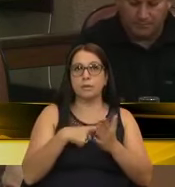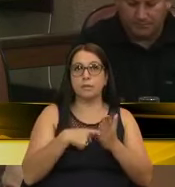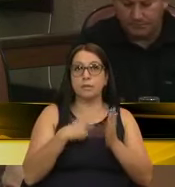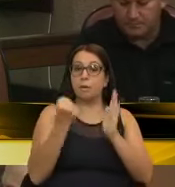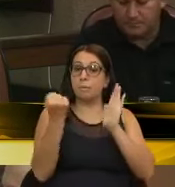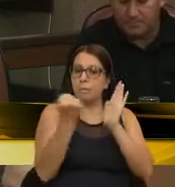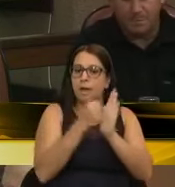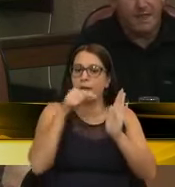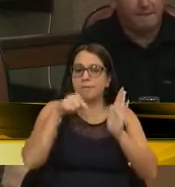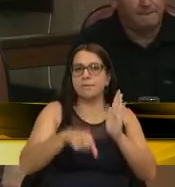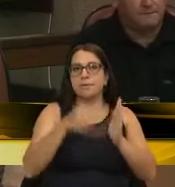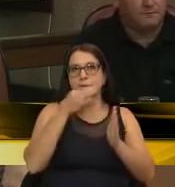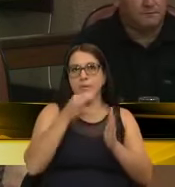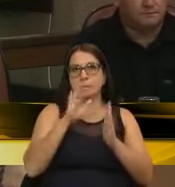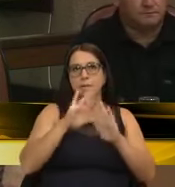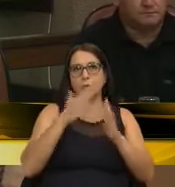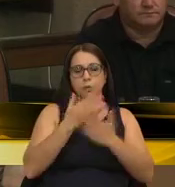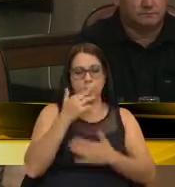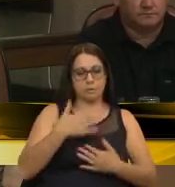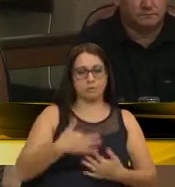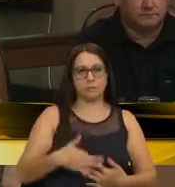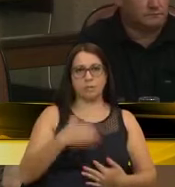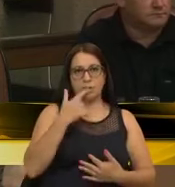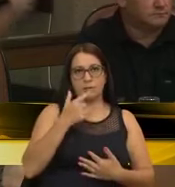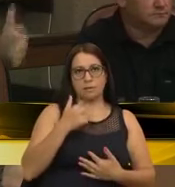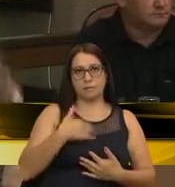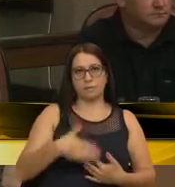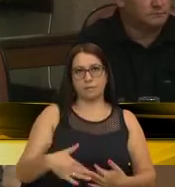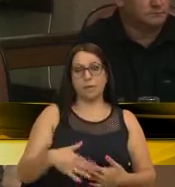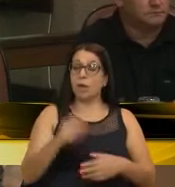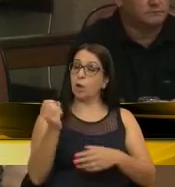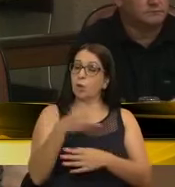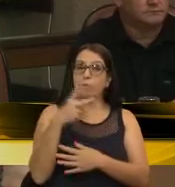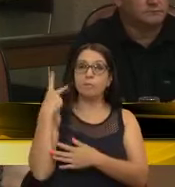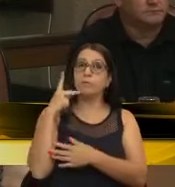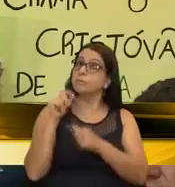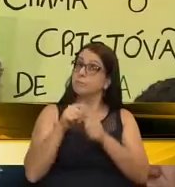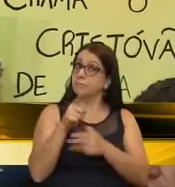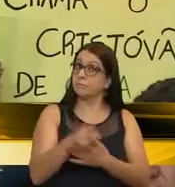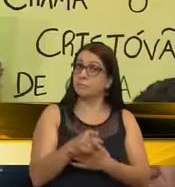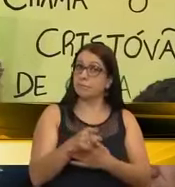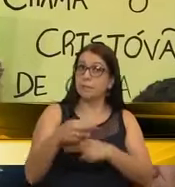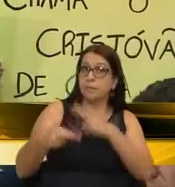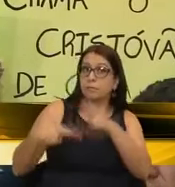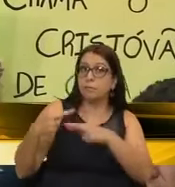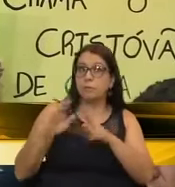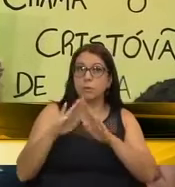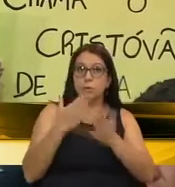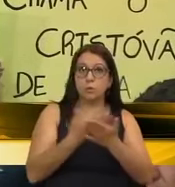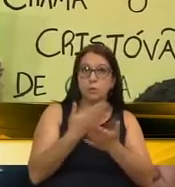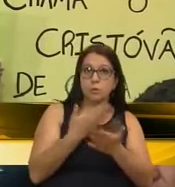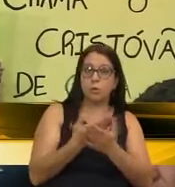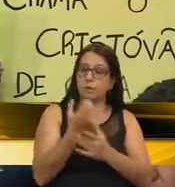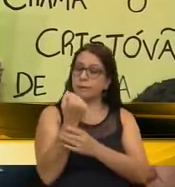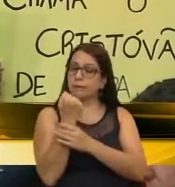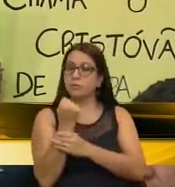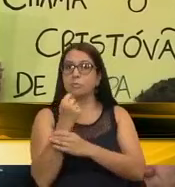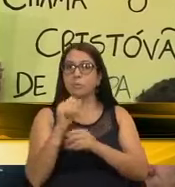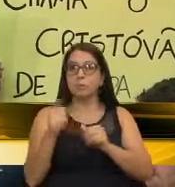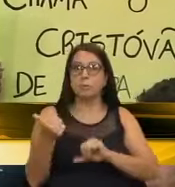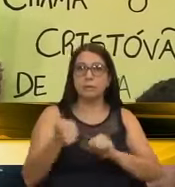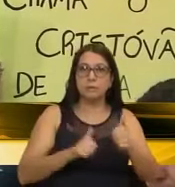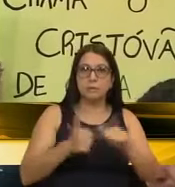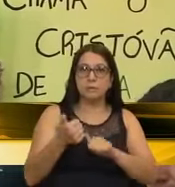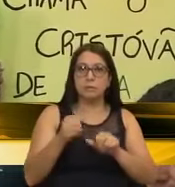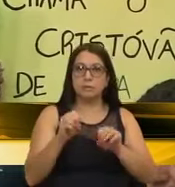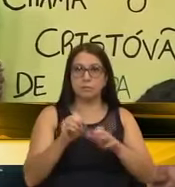do Rio Grande do Sul, que é a escola Cristóvão de Mendonça. A nova política se faz assim, reformando escolas, garantindo qualidade na